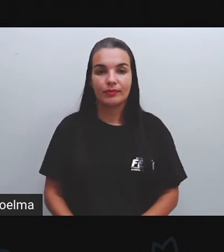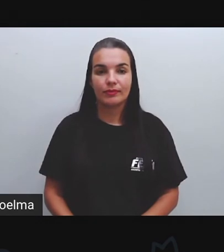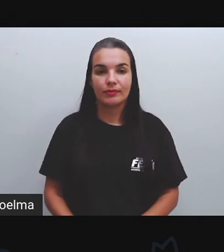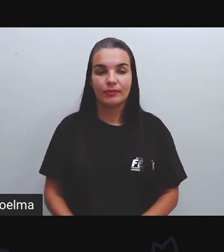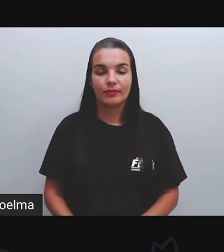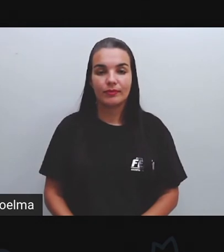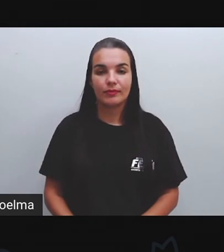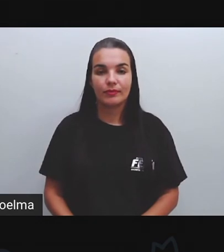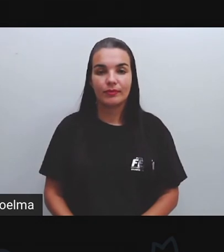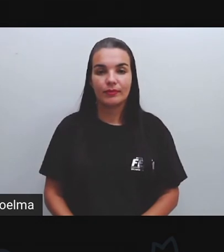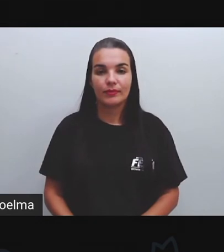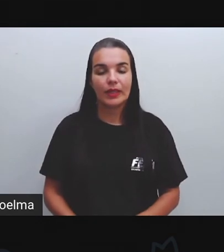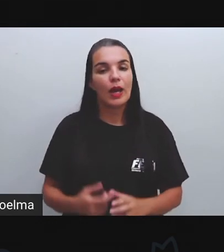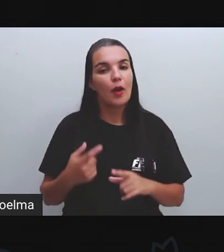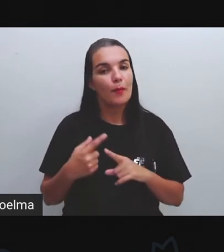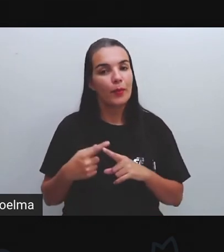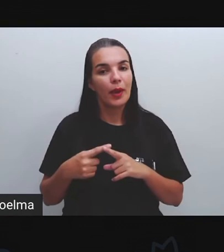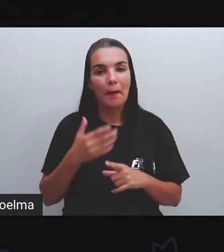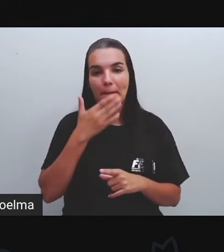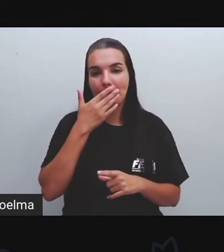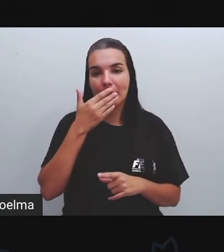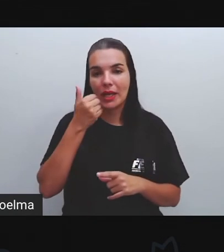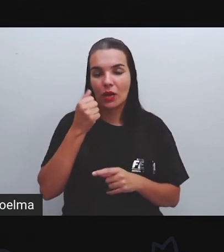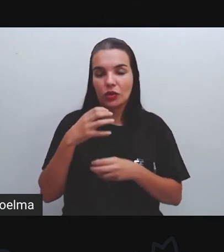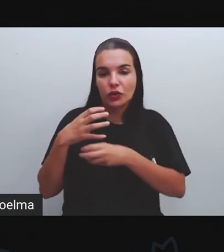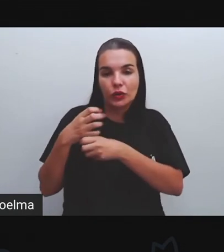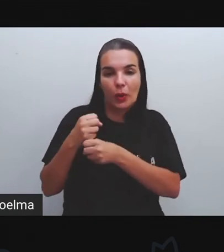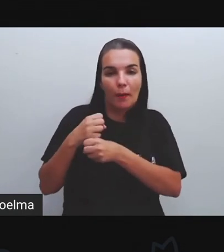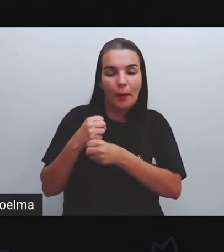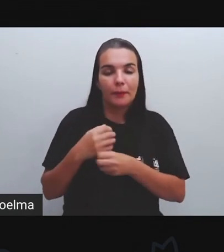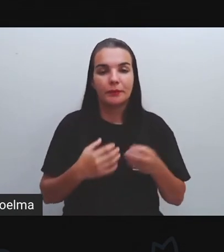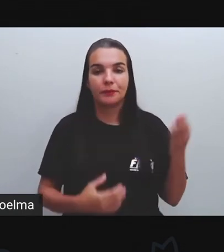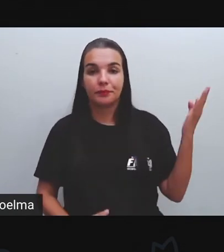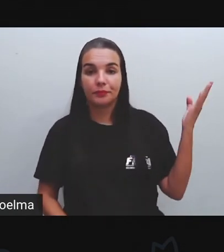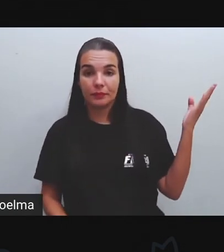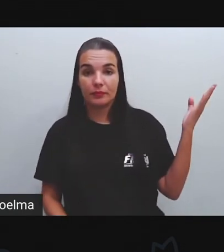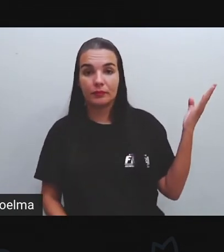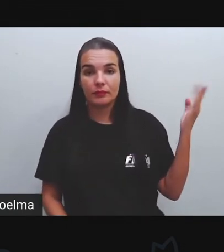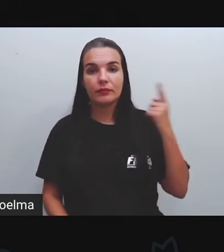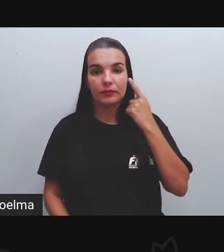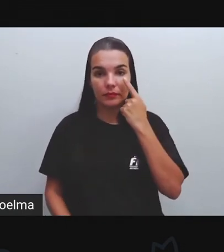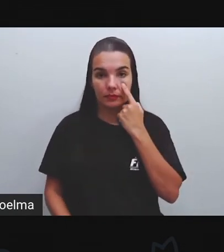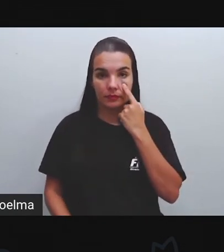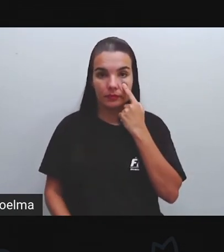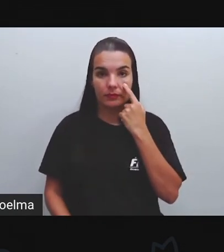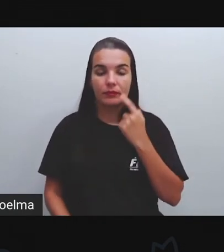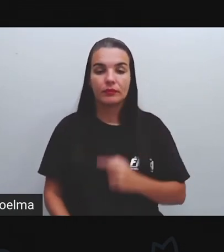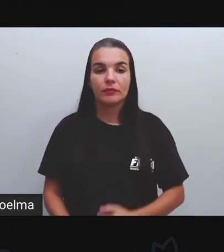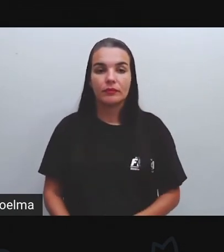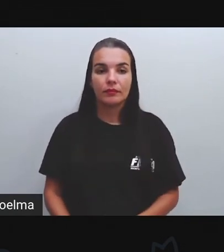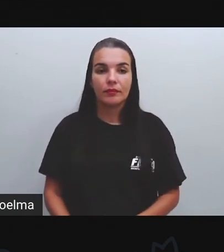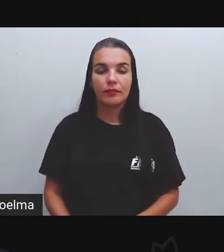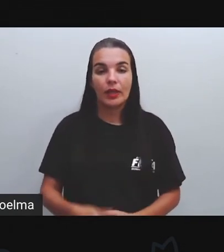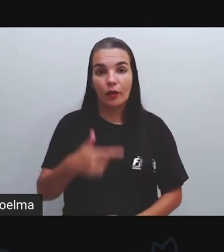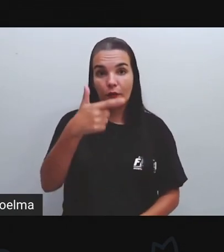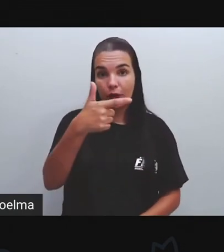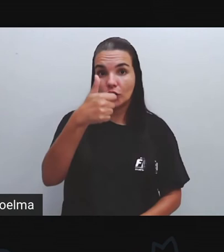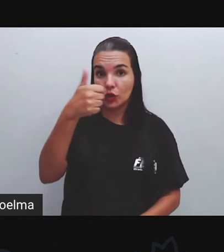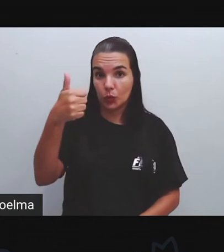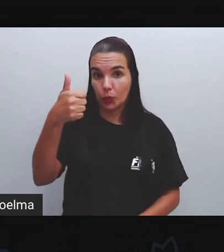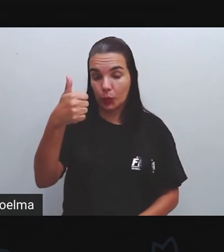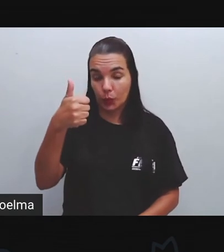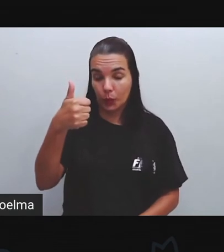que a gente possa realizar este cálculo. Bom, nós vamos fazer que cálculo? 21,